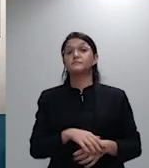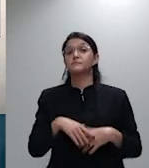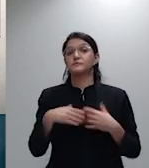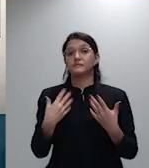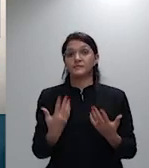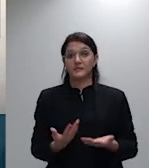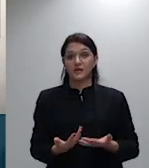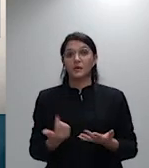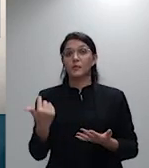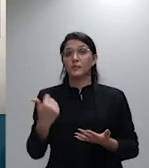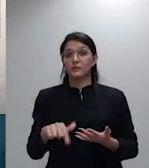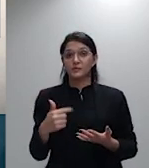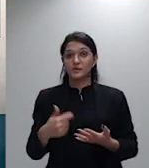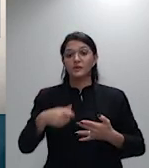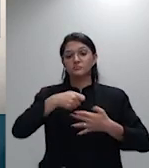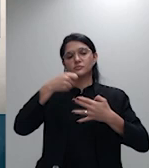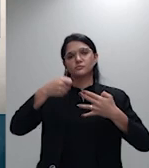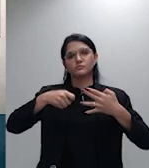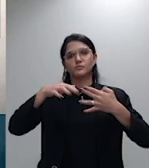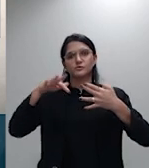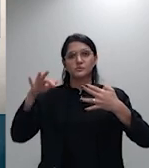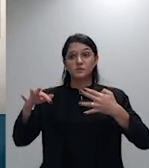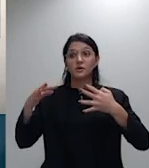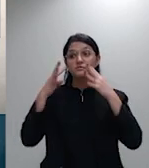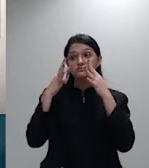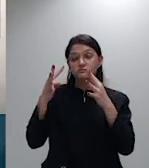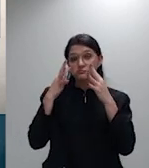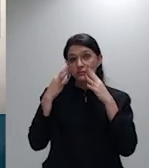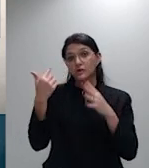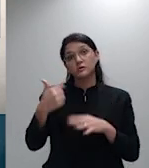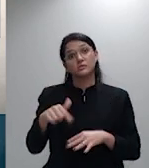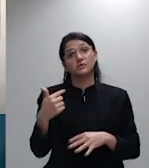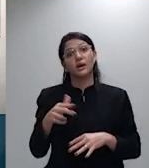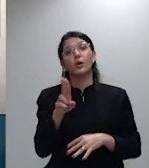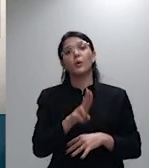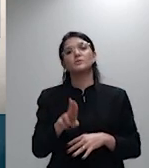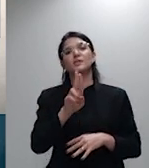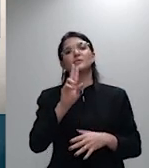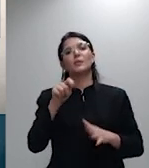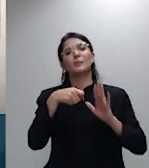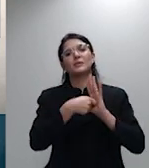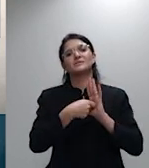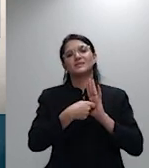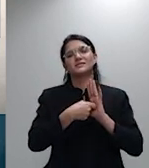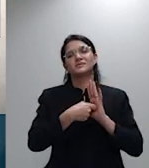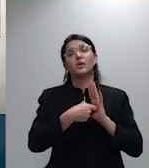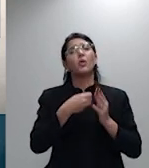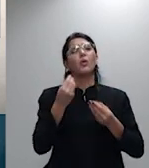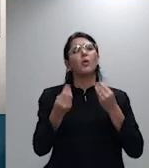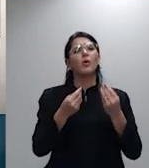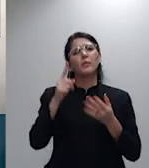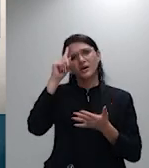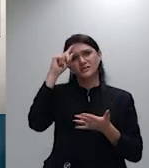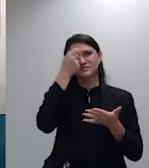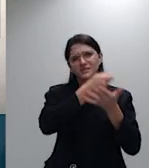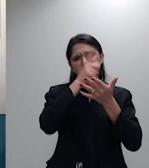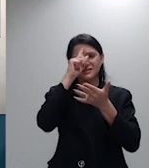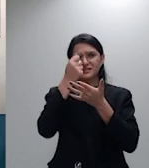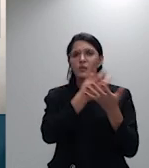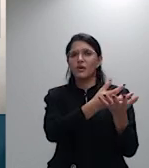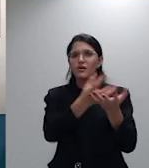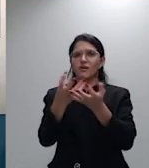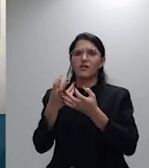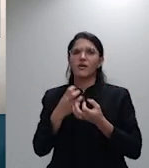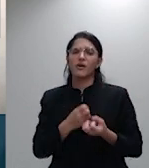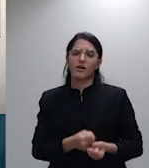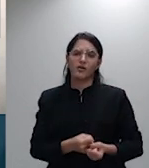utilização da rescisória quanto a decisão que acolhe a lito-dependência mas não da que rejeita